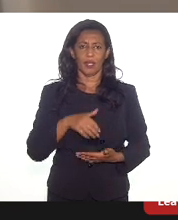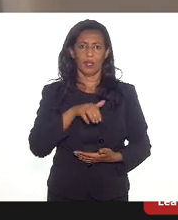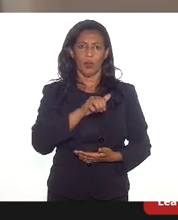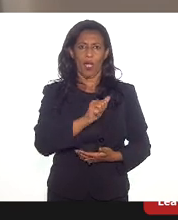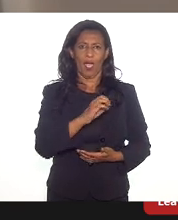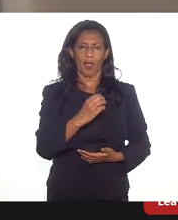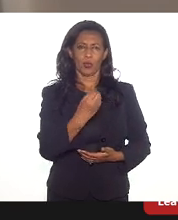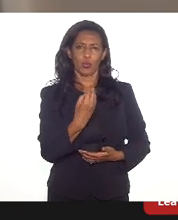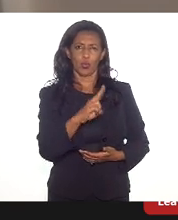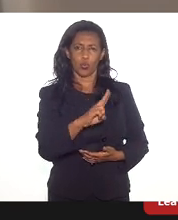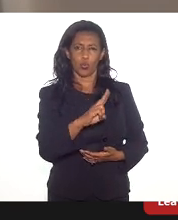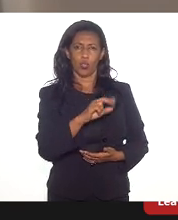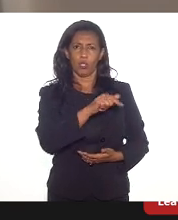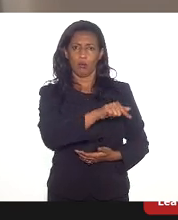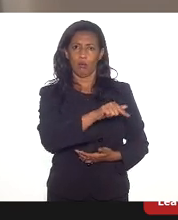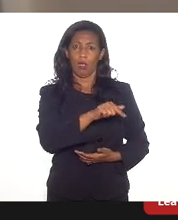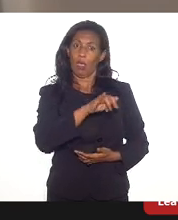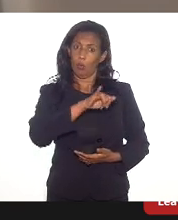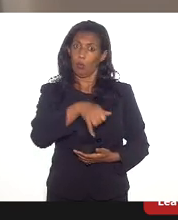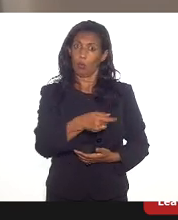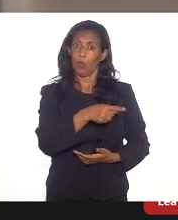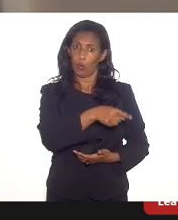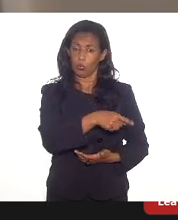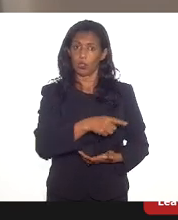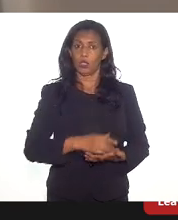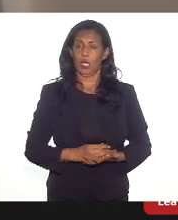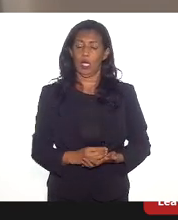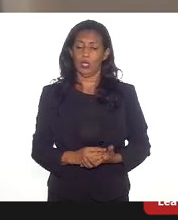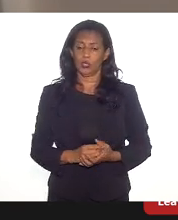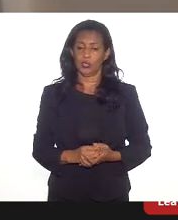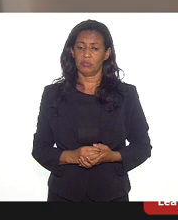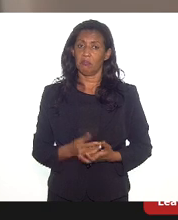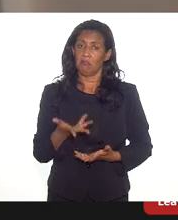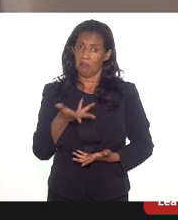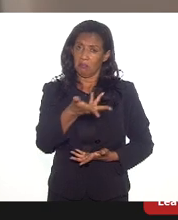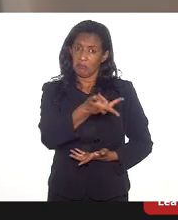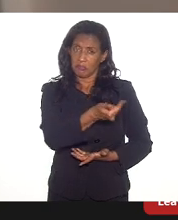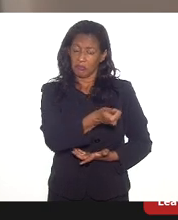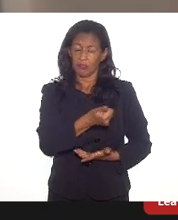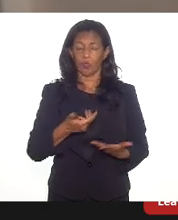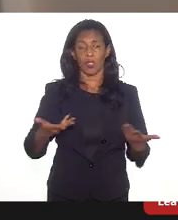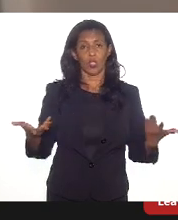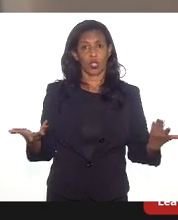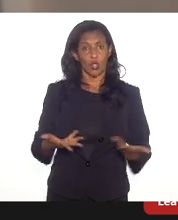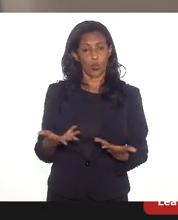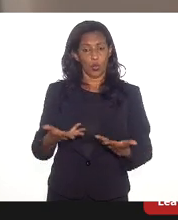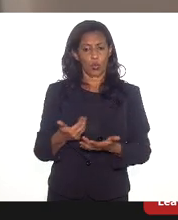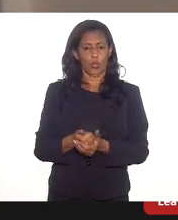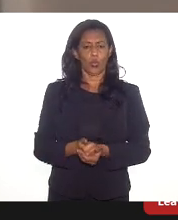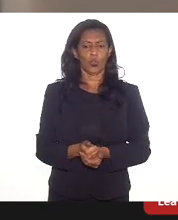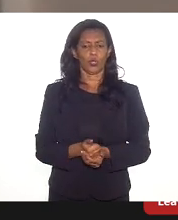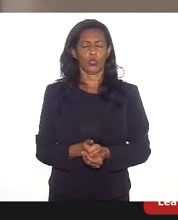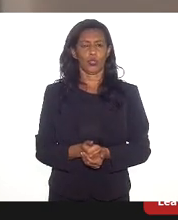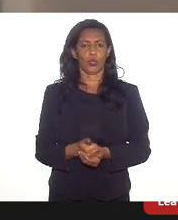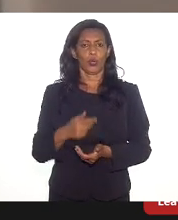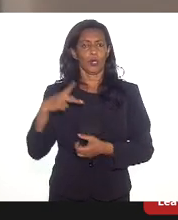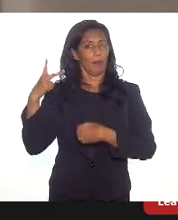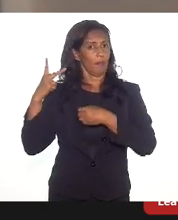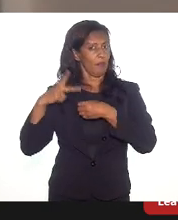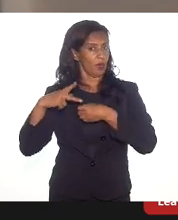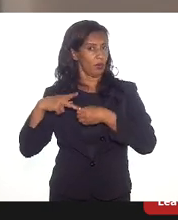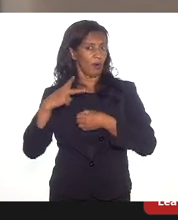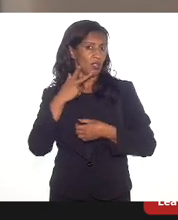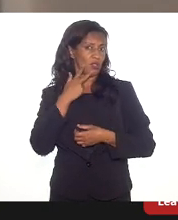um porto, de fato, uma oportunidade maravilhosa. E, hoje, o que o IBP diz, o que a Petrobras diz,